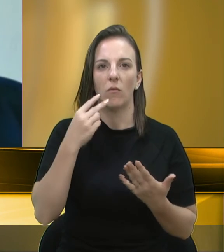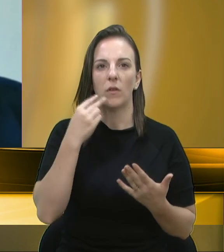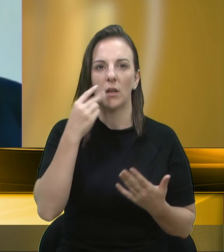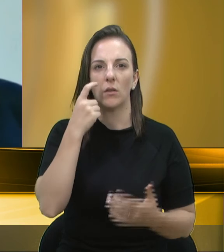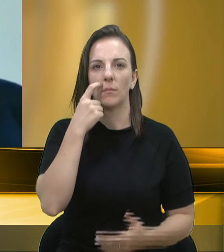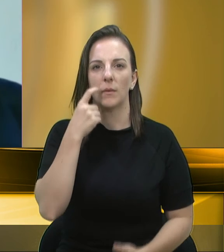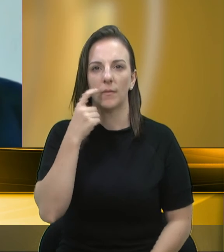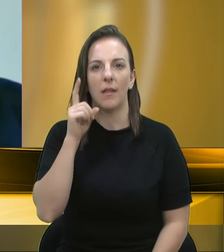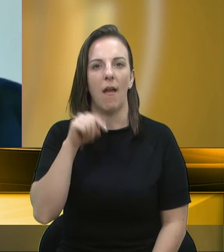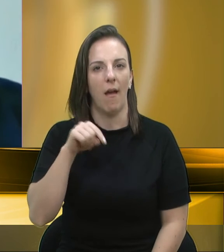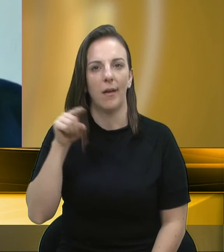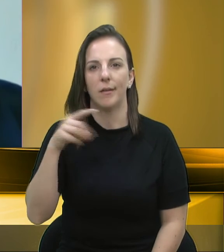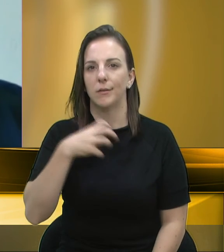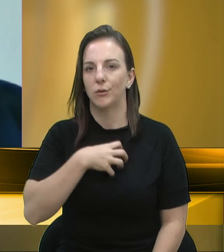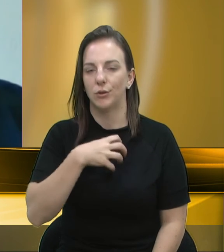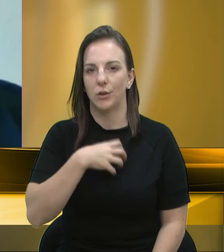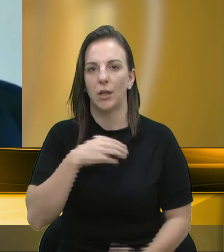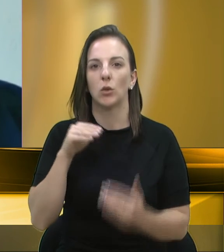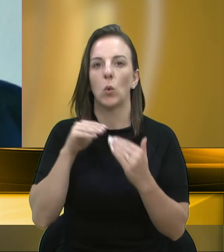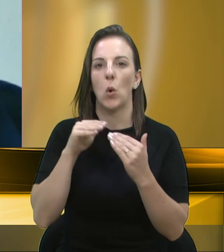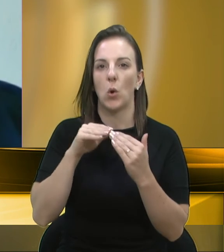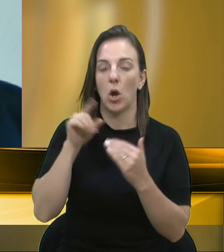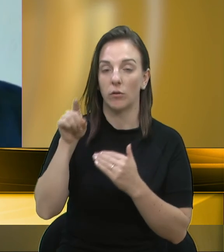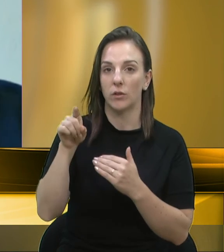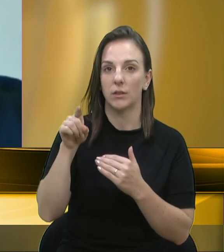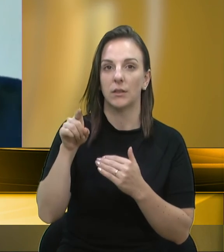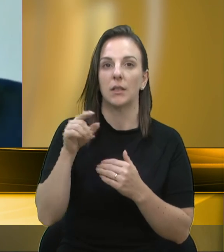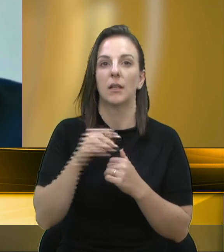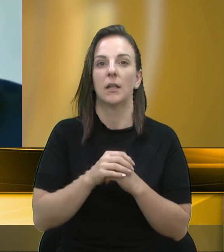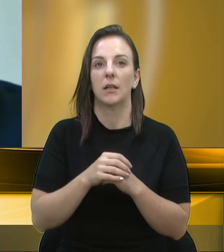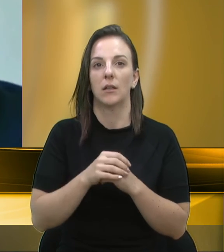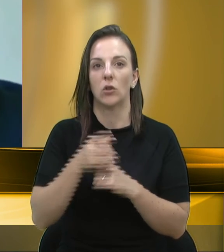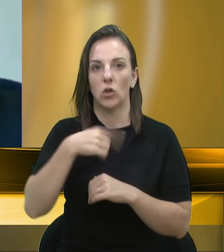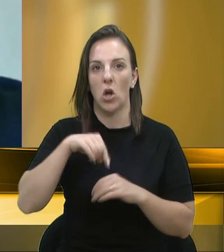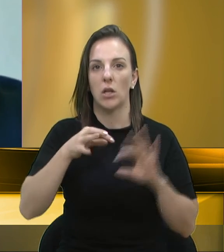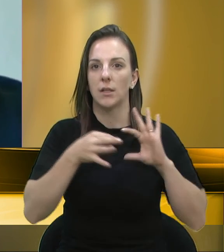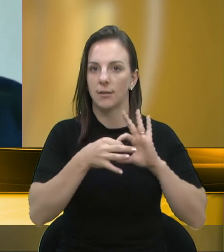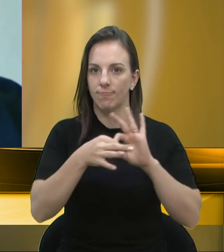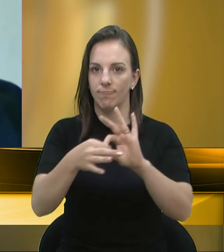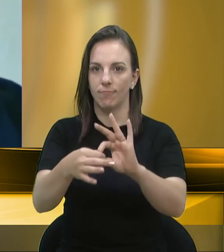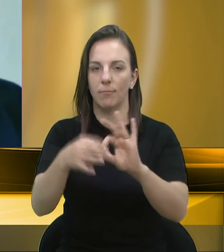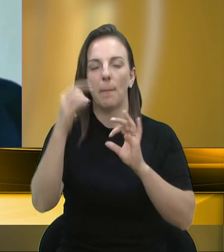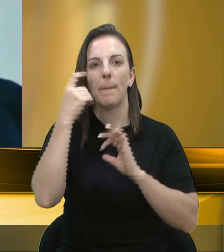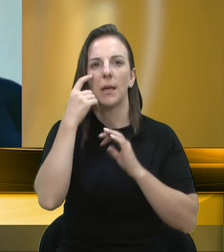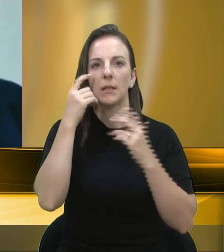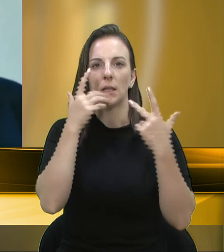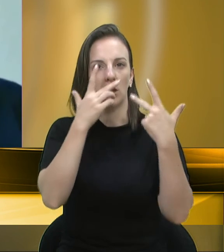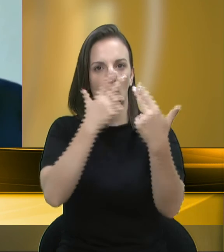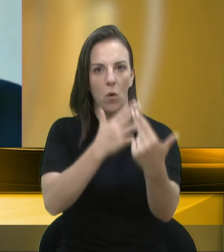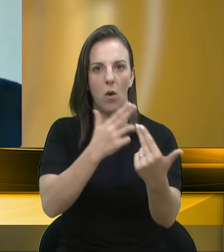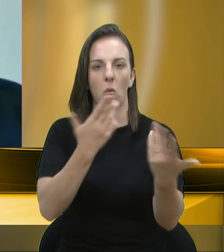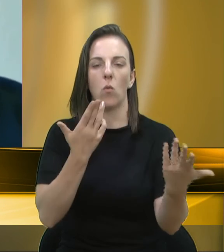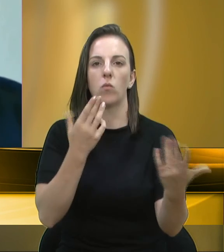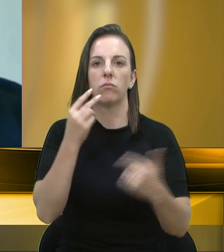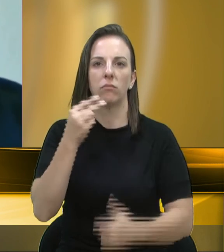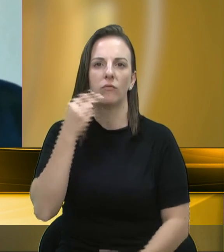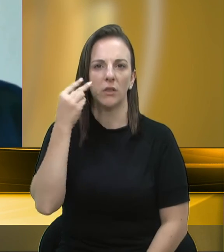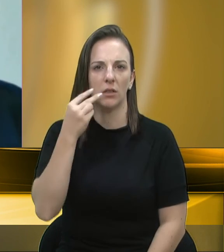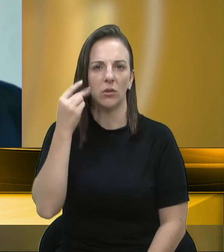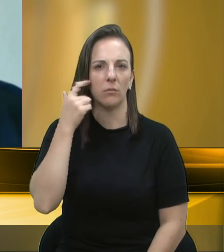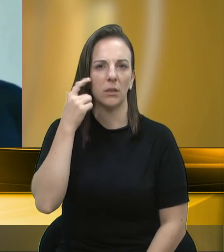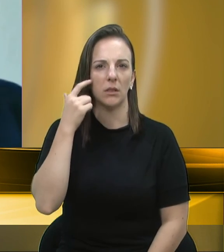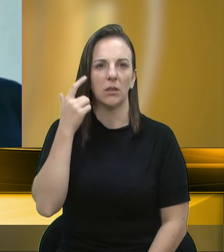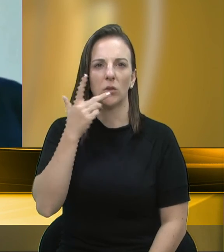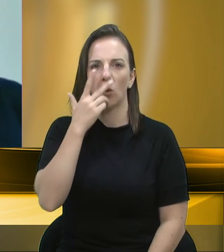situação, concordo com a sua expressão, nós estamos alinhados, graças a Deus, gente tem aí vereadores alinhados ao